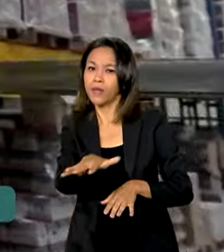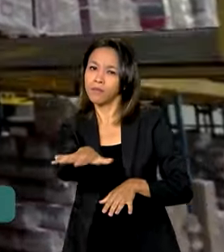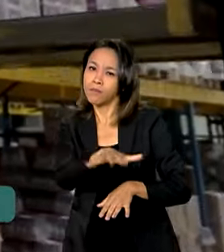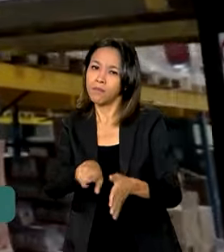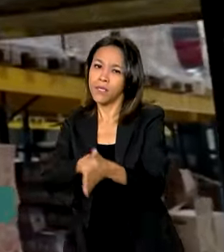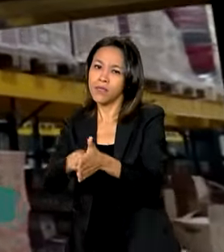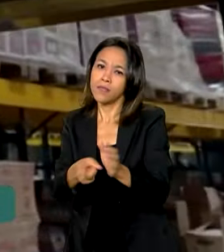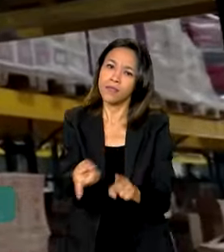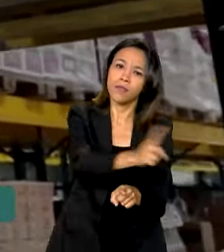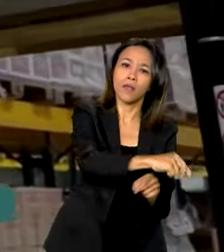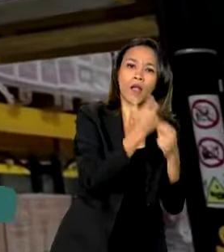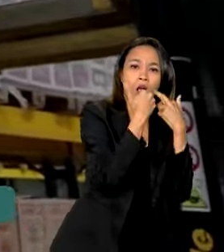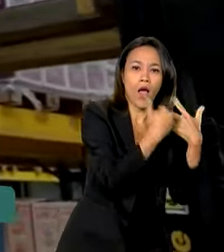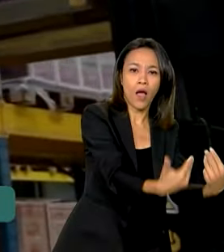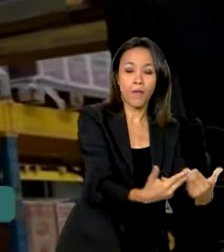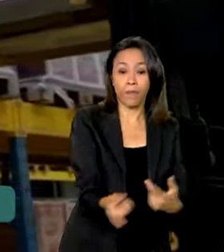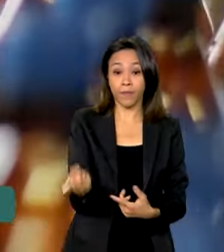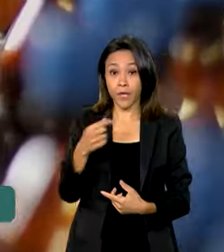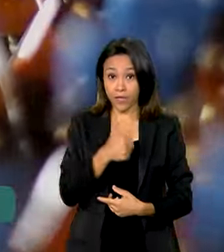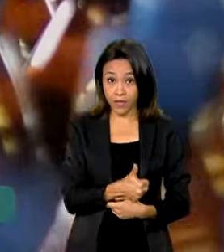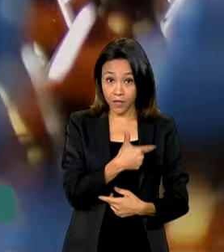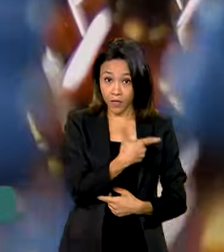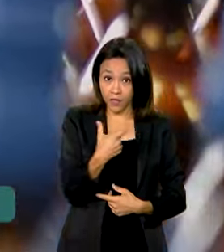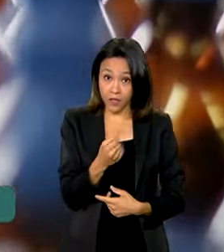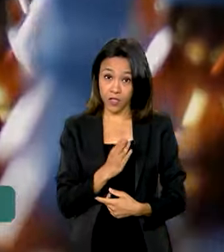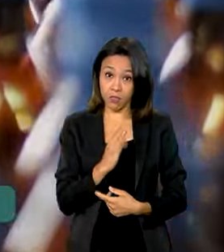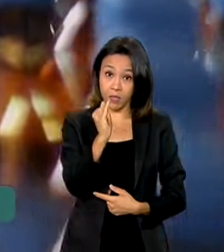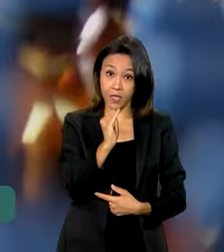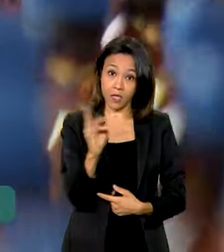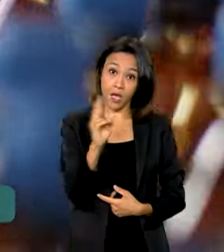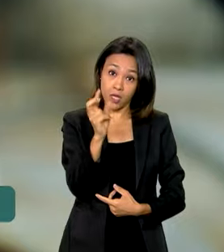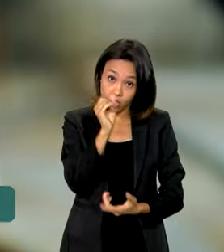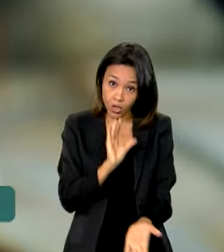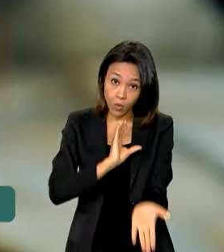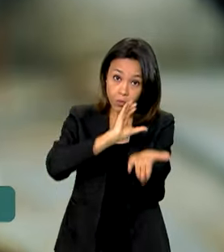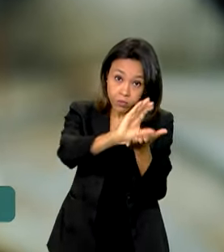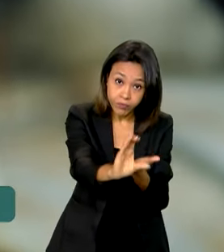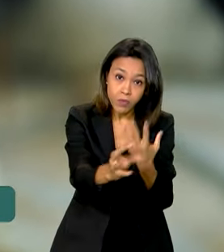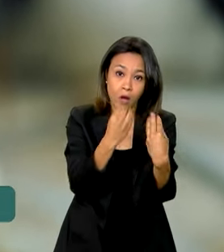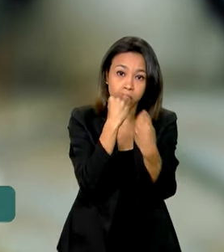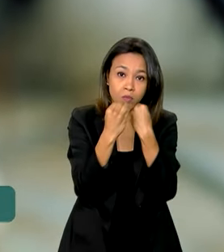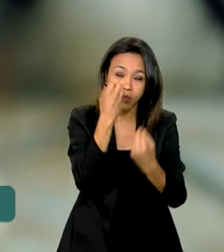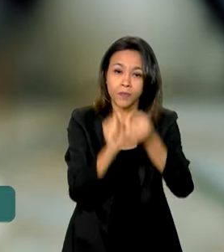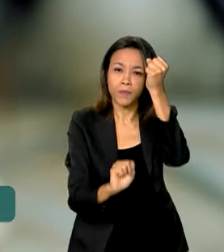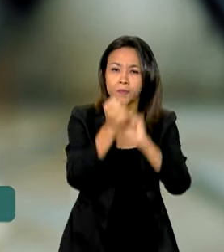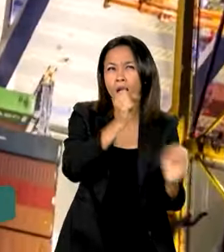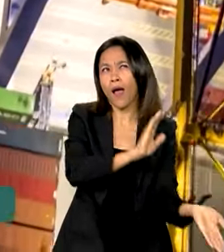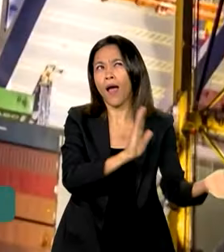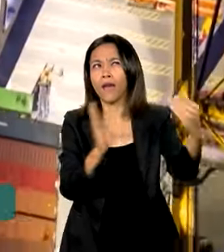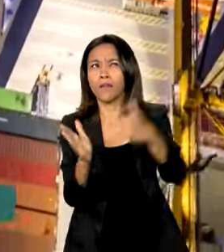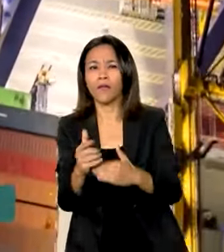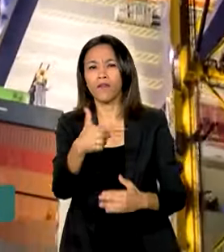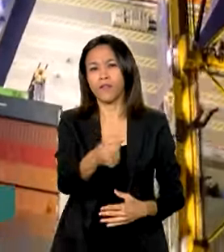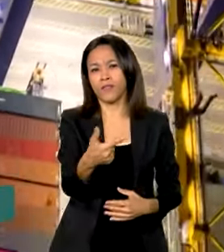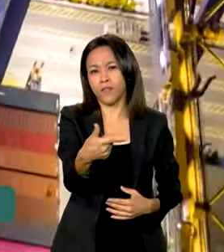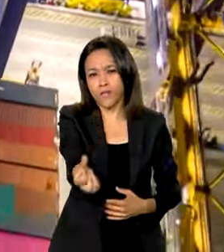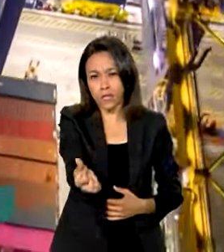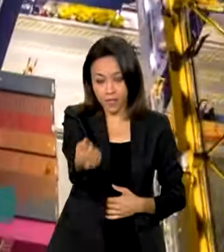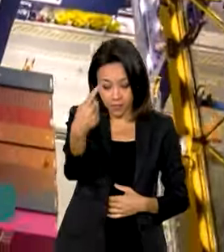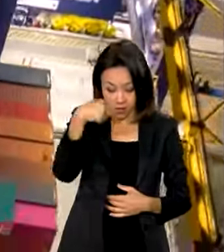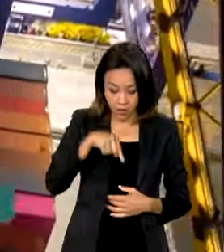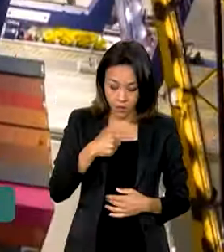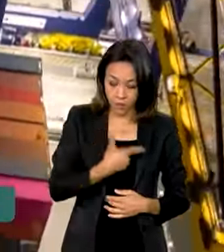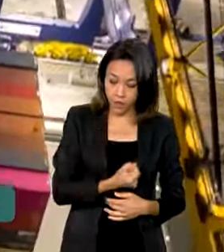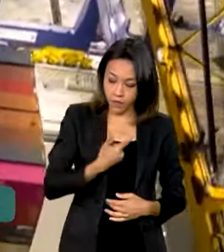120 bilhões de reais em investimentos da indústria de alimentos no Brasil até 2026. Só em 2023